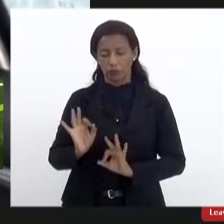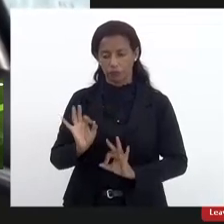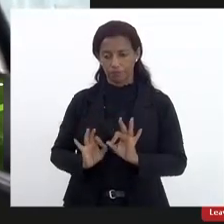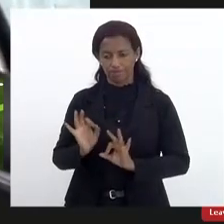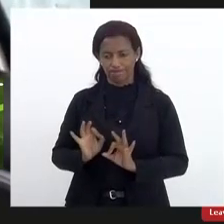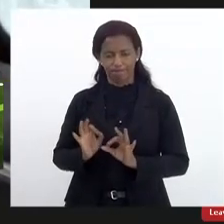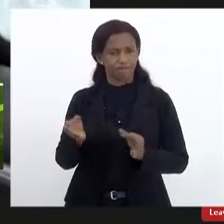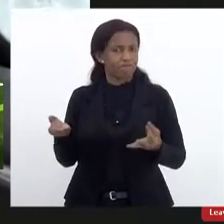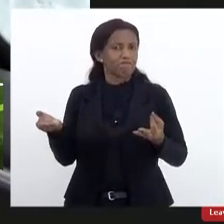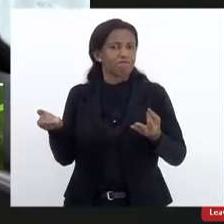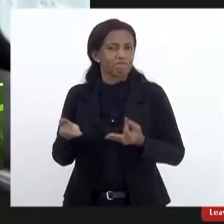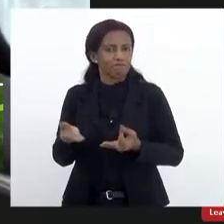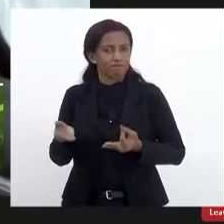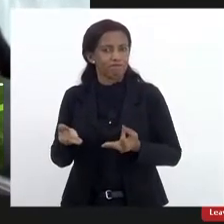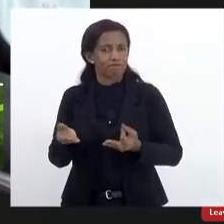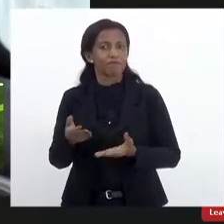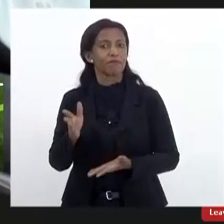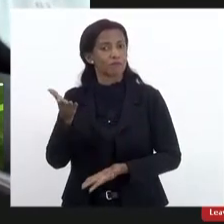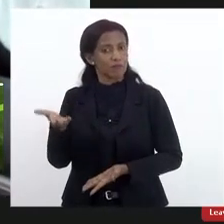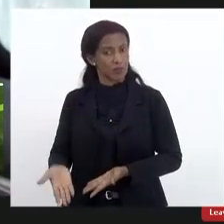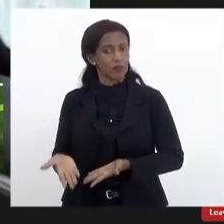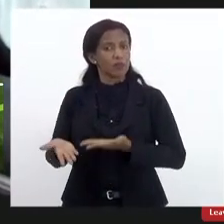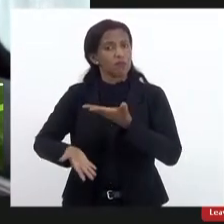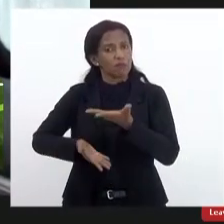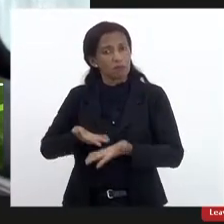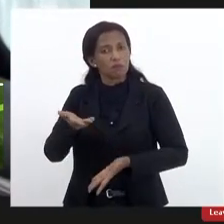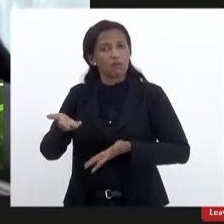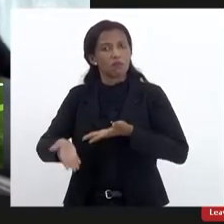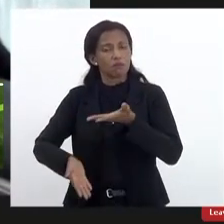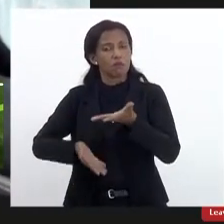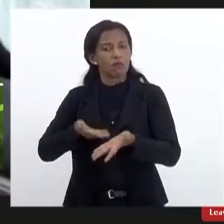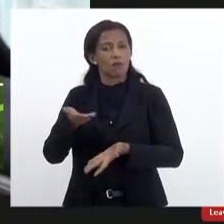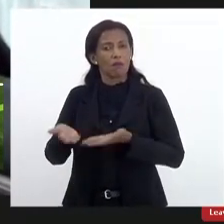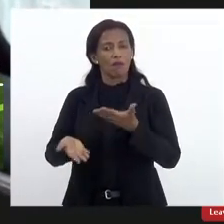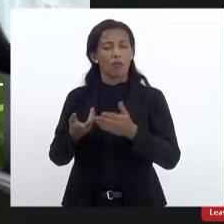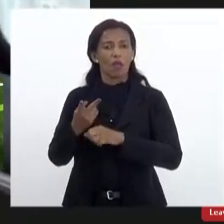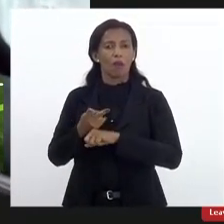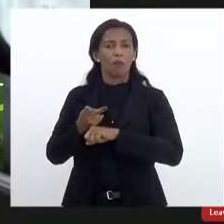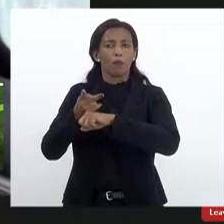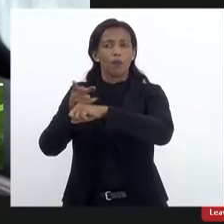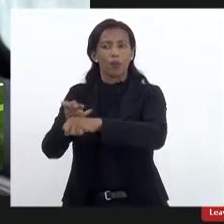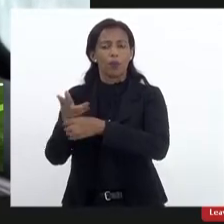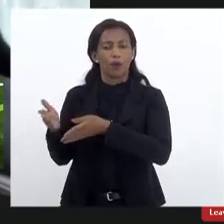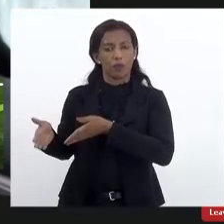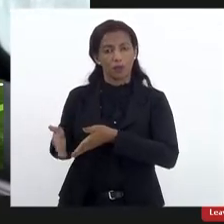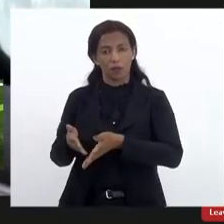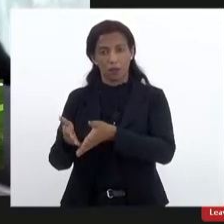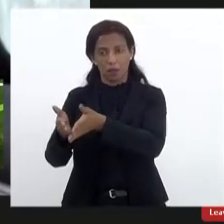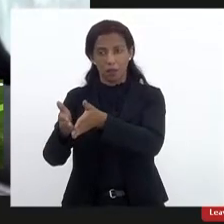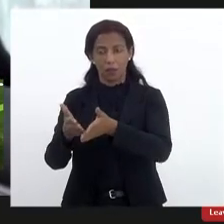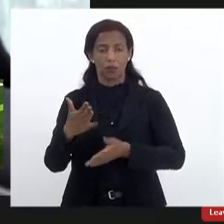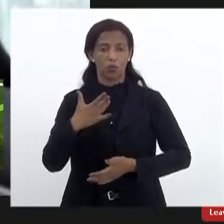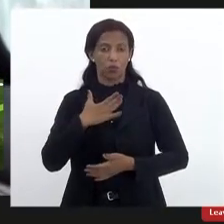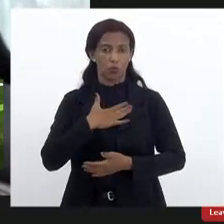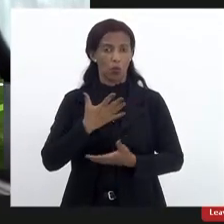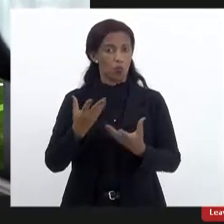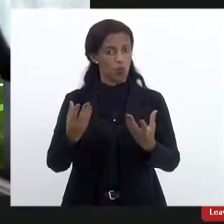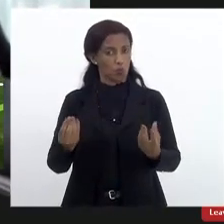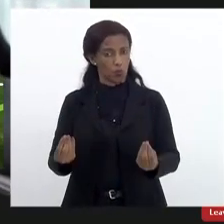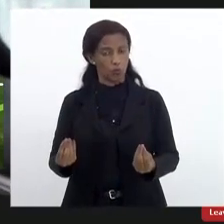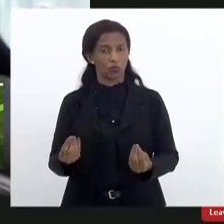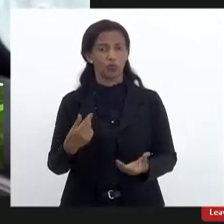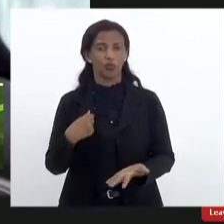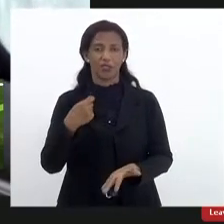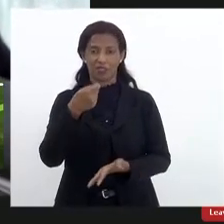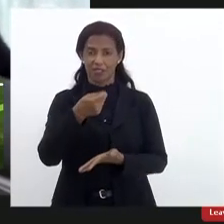exemplar e vem de fato se dedicando a buscar essa autonomia que é fundamental então gostaria muito de fazer esse